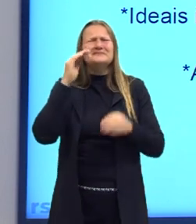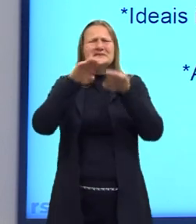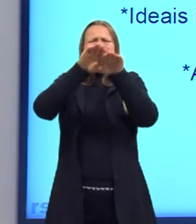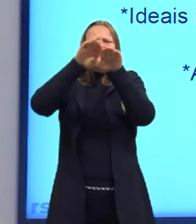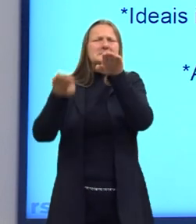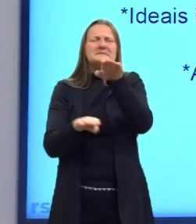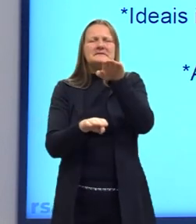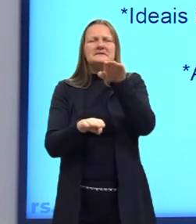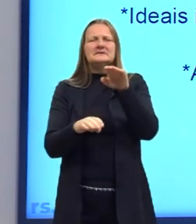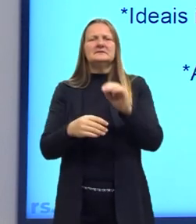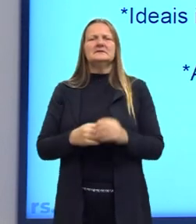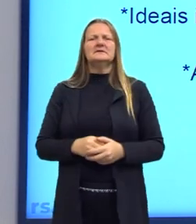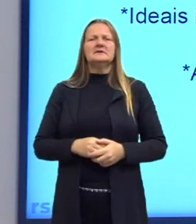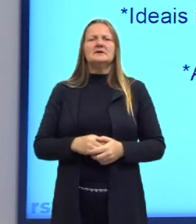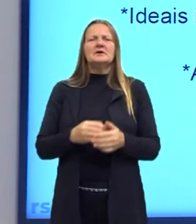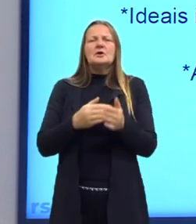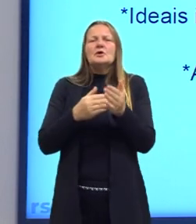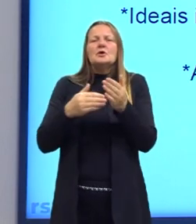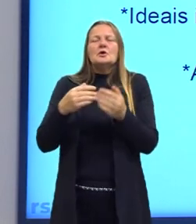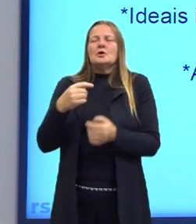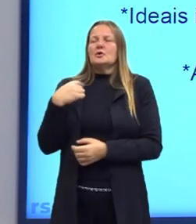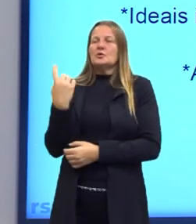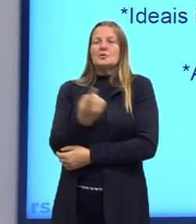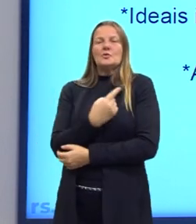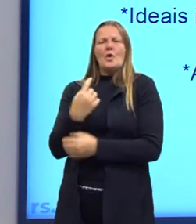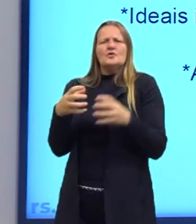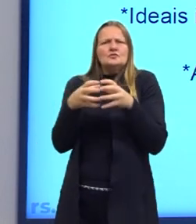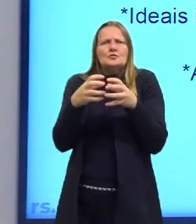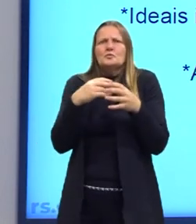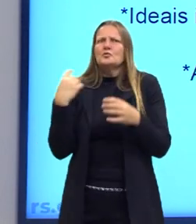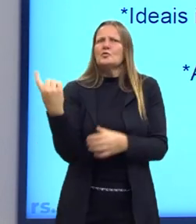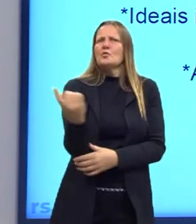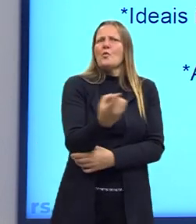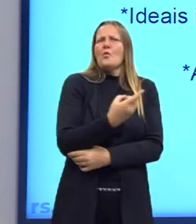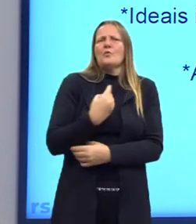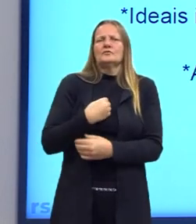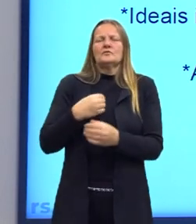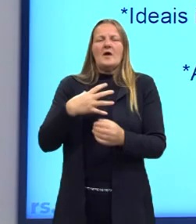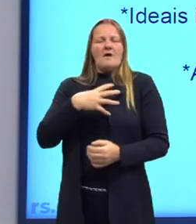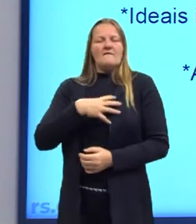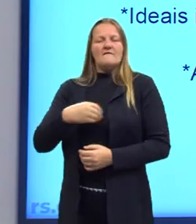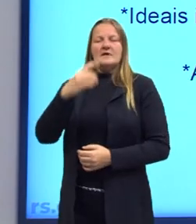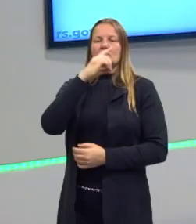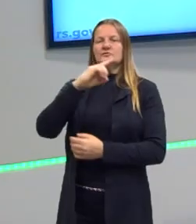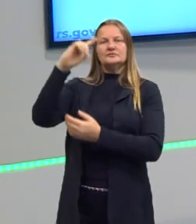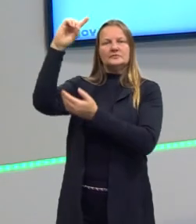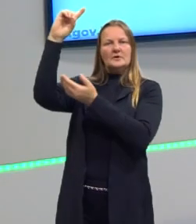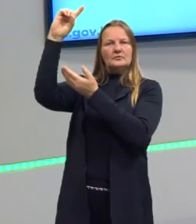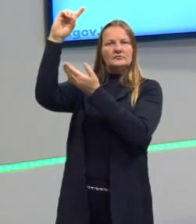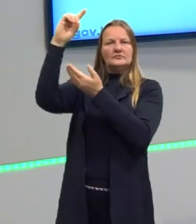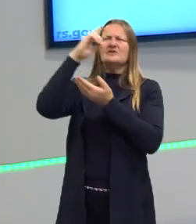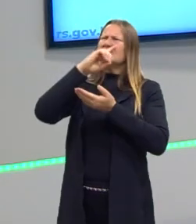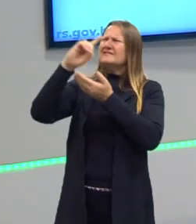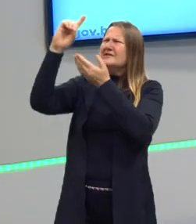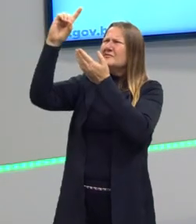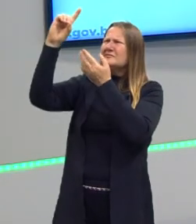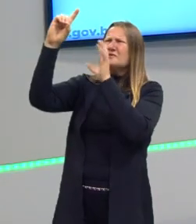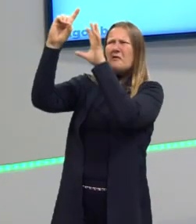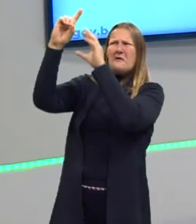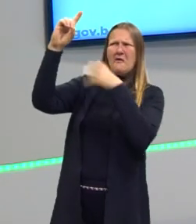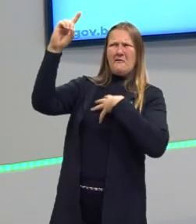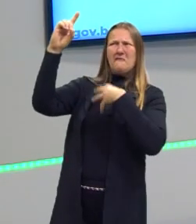cristianismo. Todos filhos de Deus, todos somos filhos de Deus nas religiões cristãs. Então, como há desigualdade?